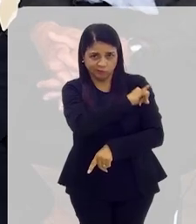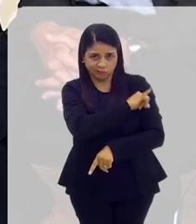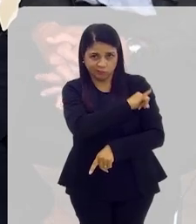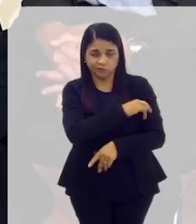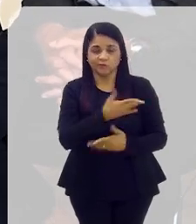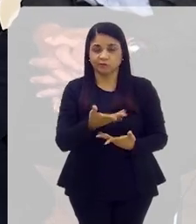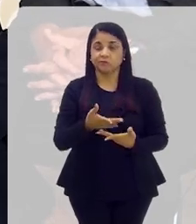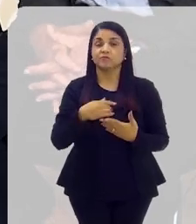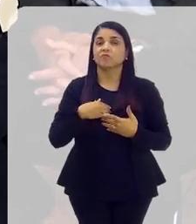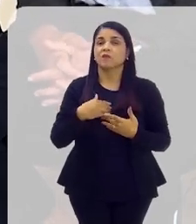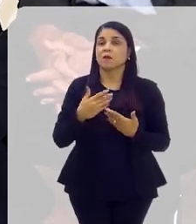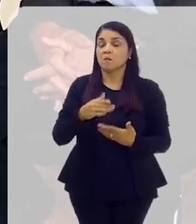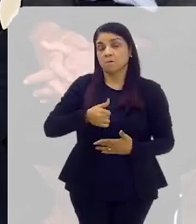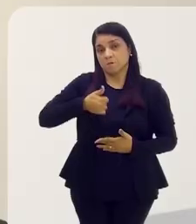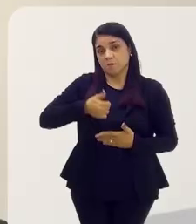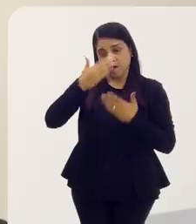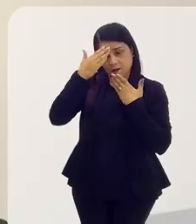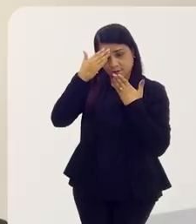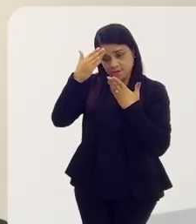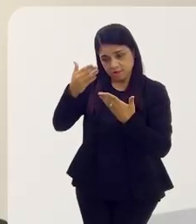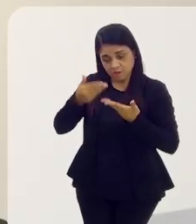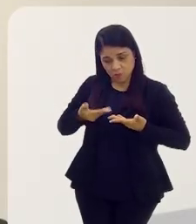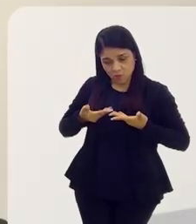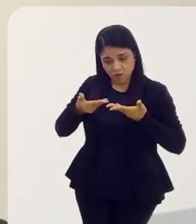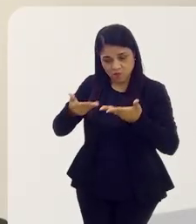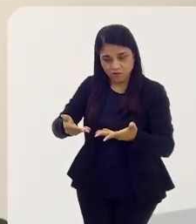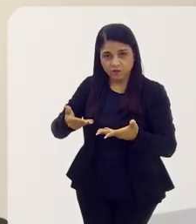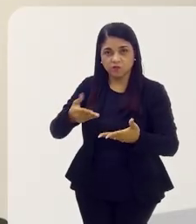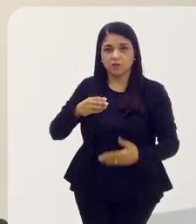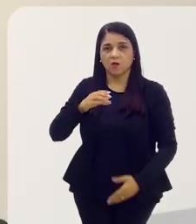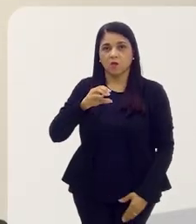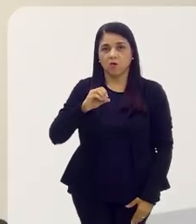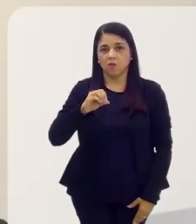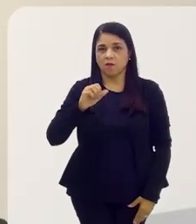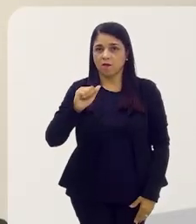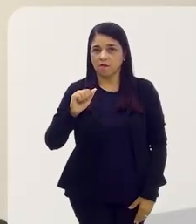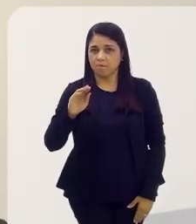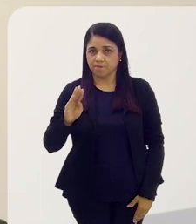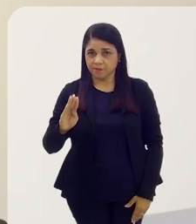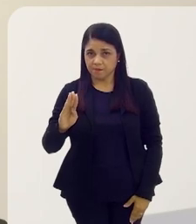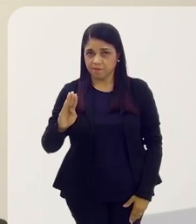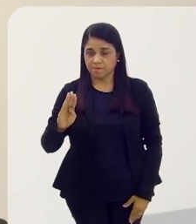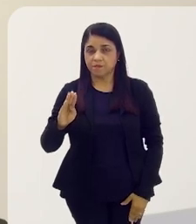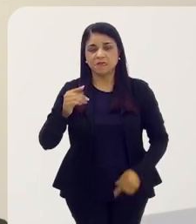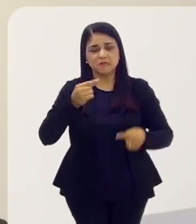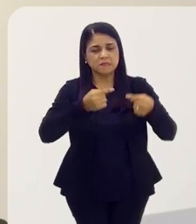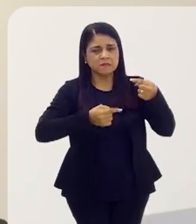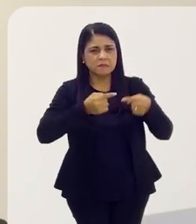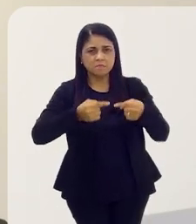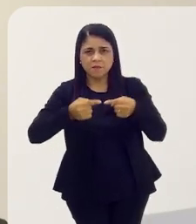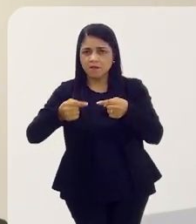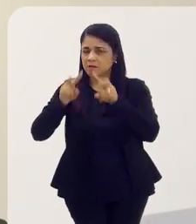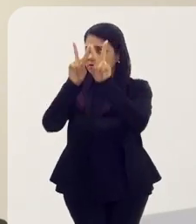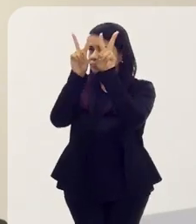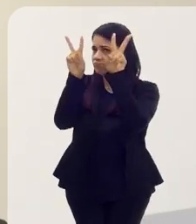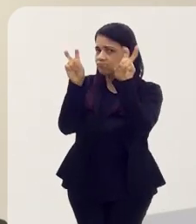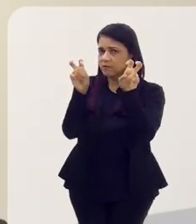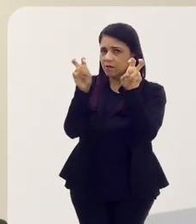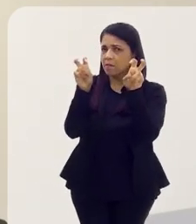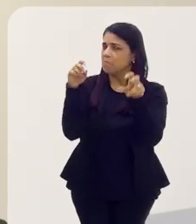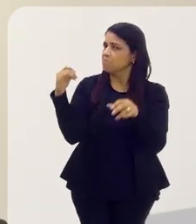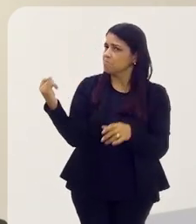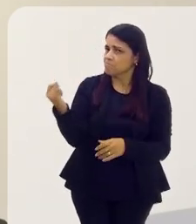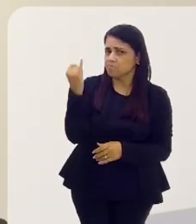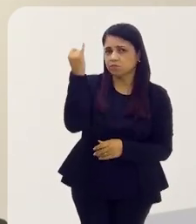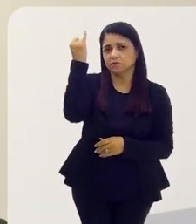Bom, primeiro agradecer o convite da nossa OAB para estar aqui nesse debate sobre esse tema tão